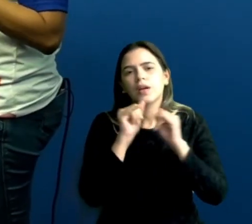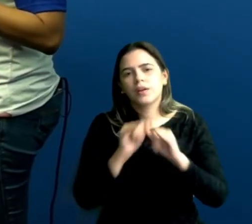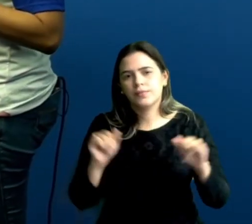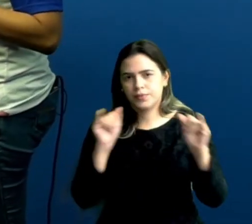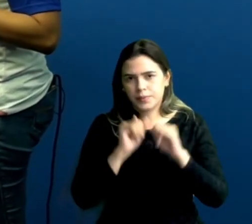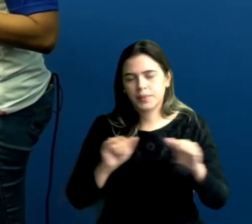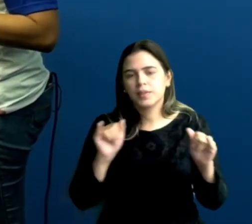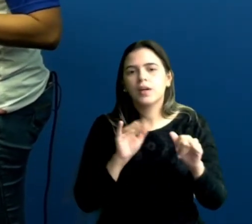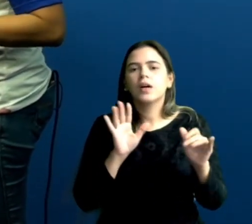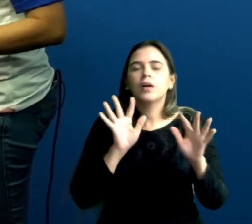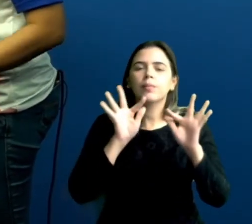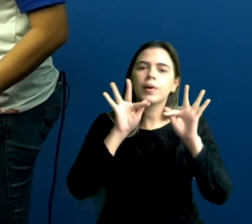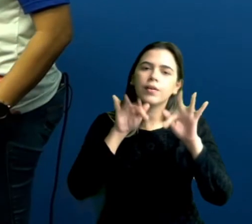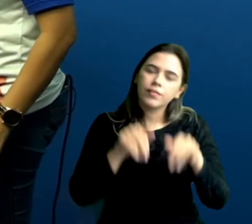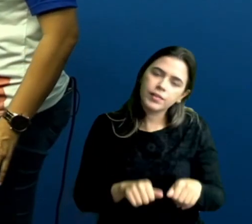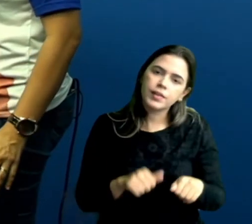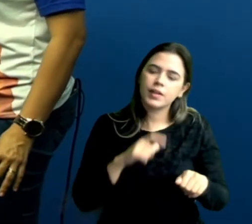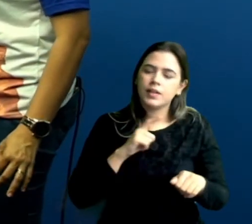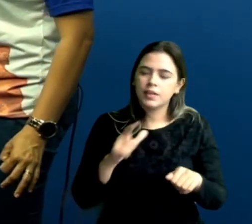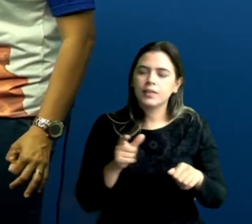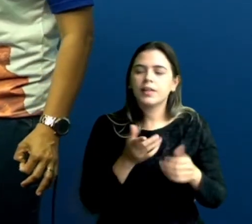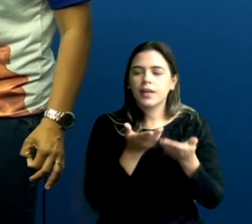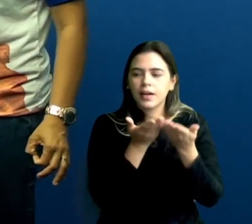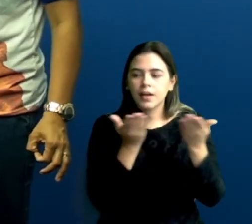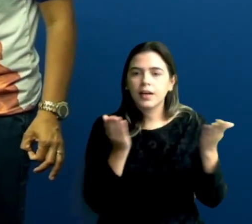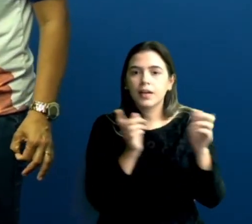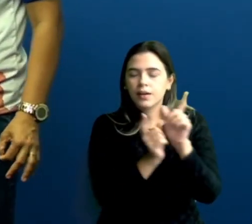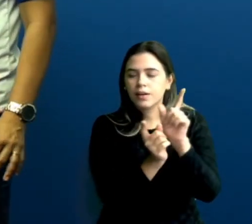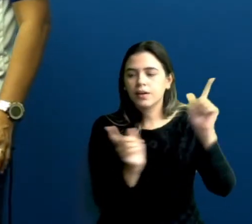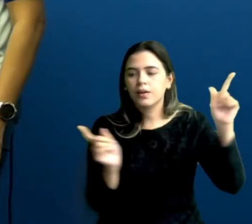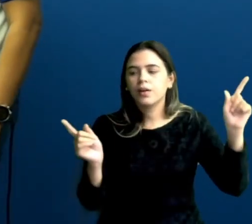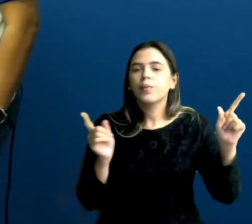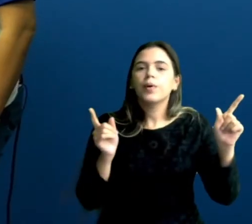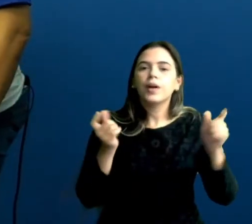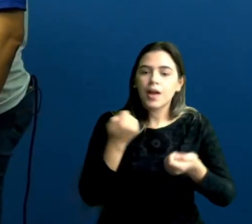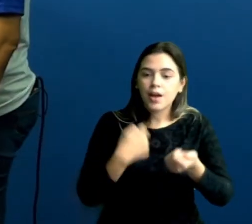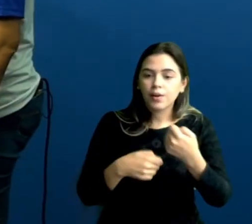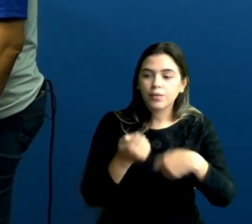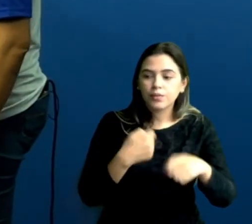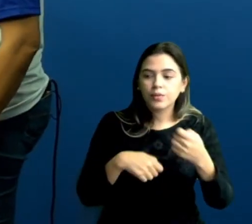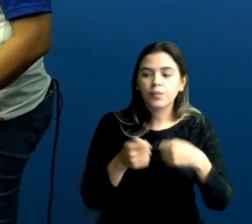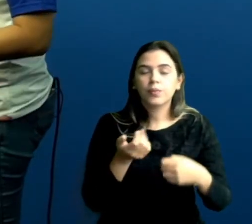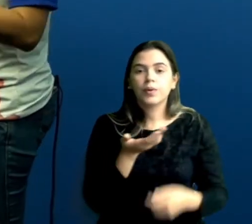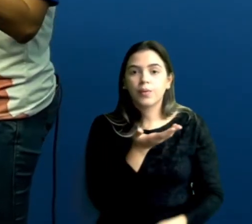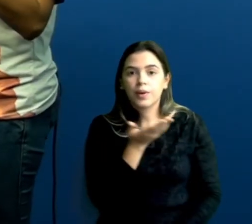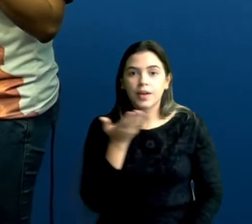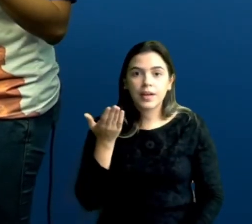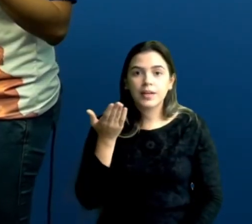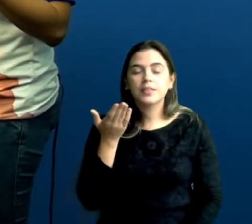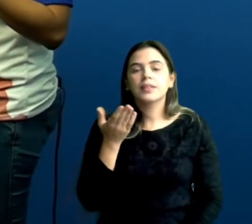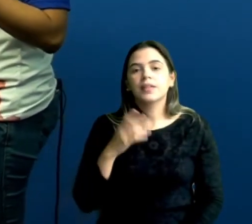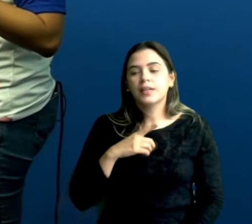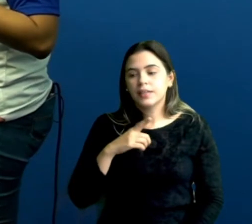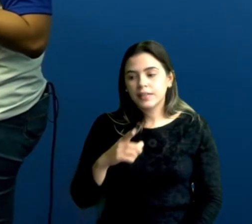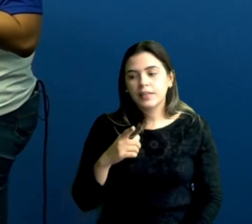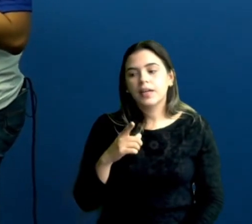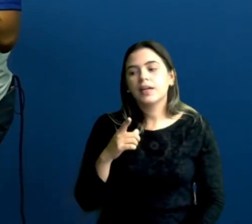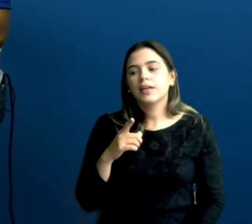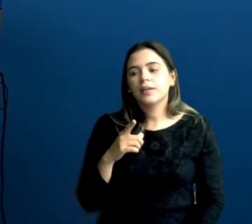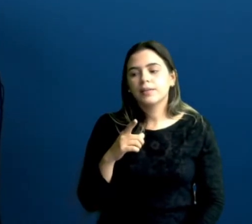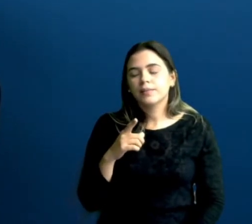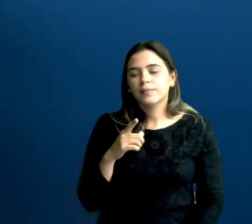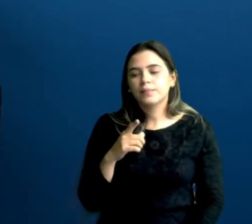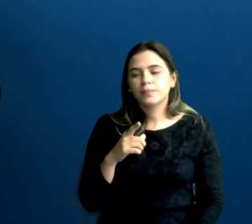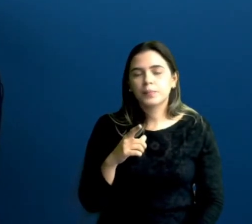bom? E para finalizar, tem um gráfico aqui, que é um indicador econômico. Este gráfico tem tanto gráfico de